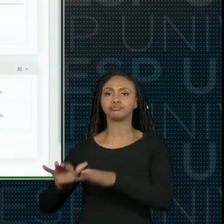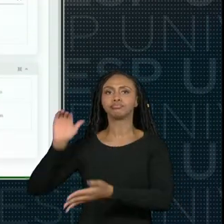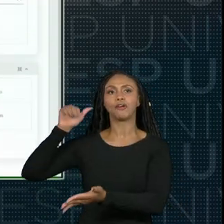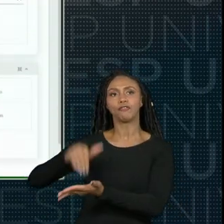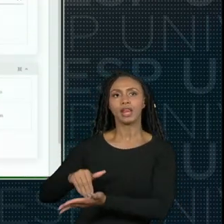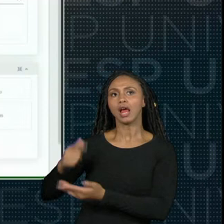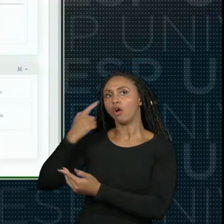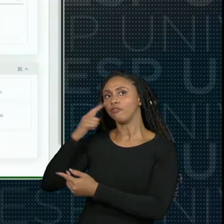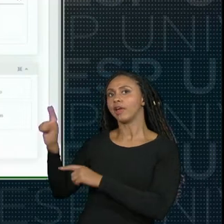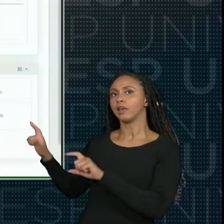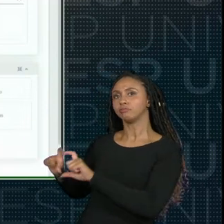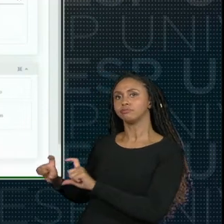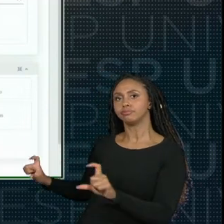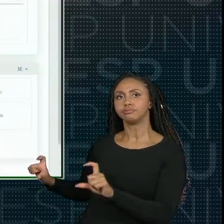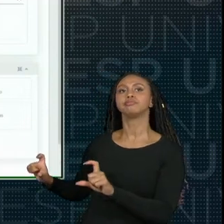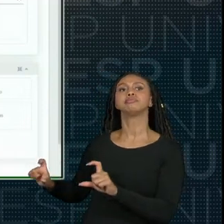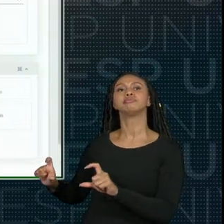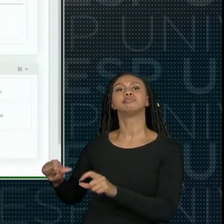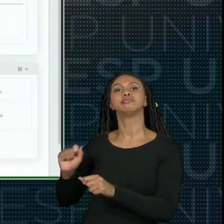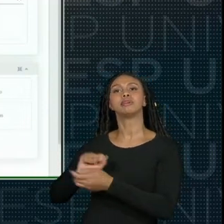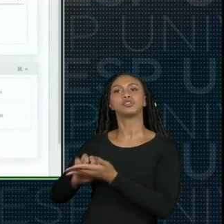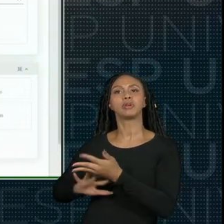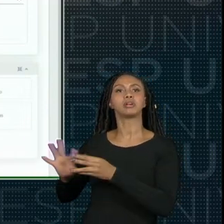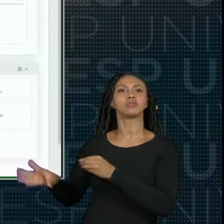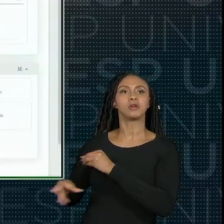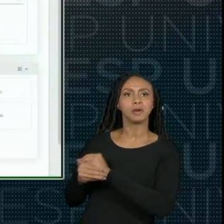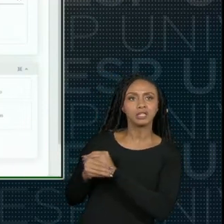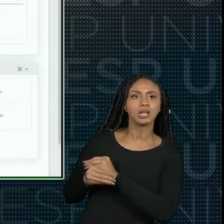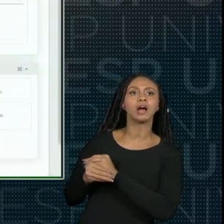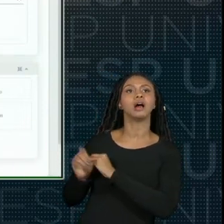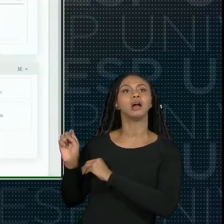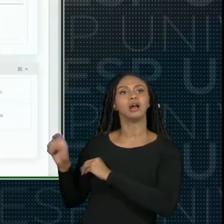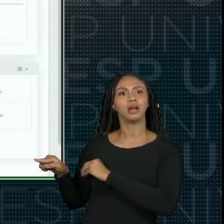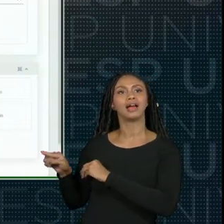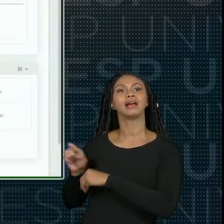atividade complementar aí ele clica em ir para atividade complementar